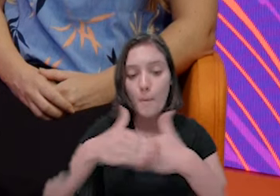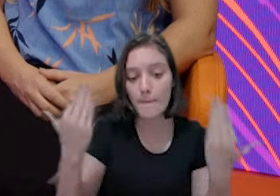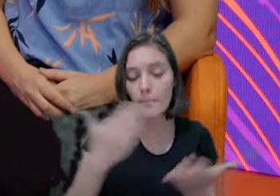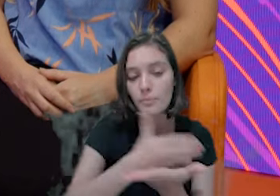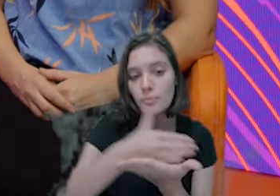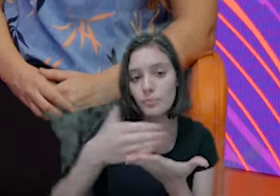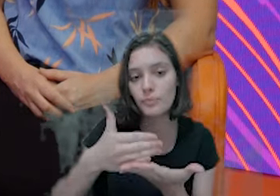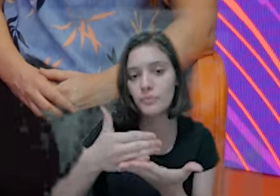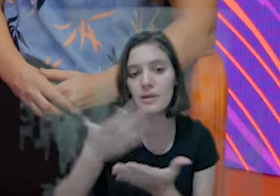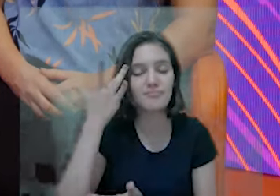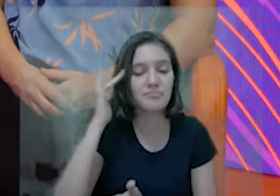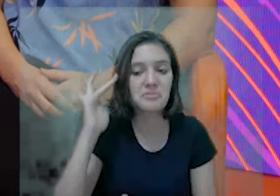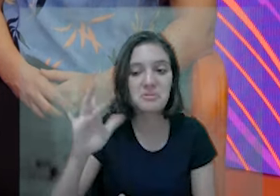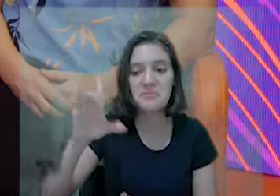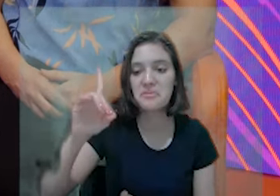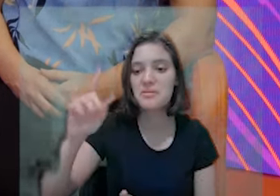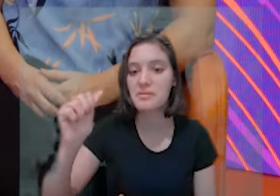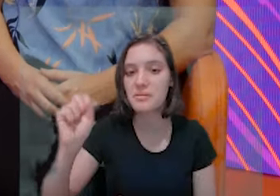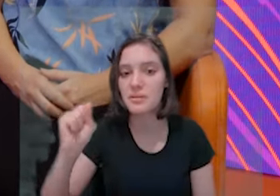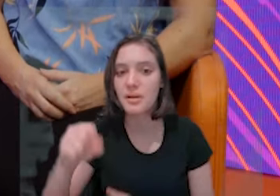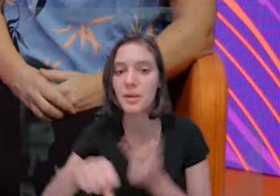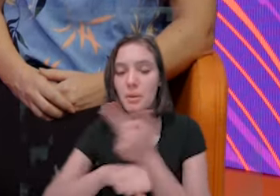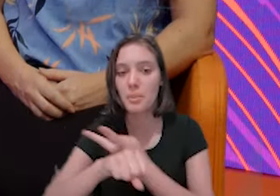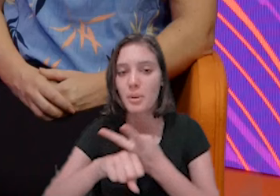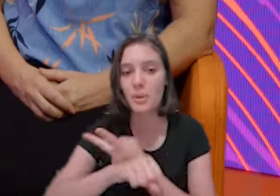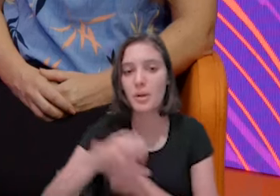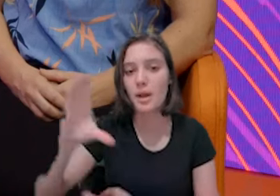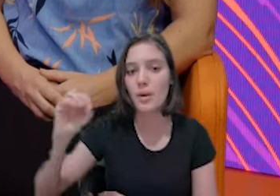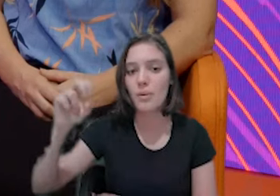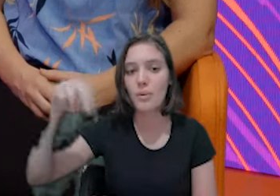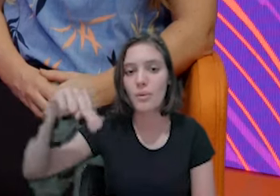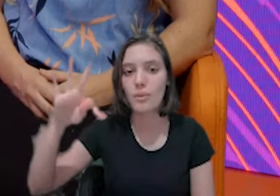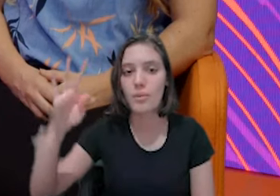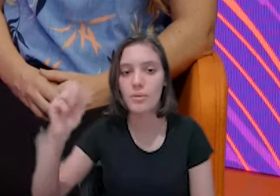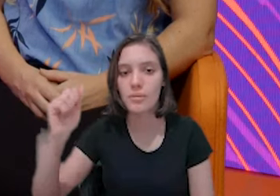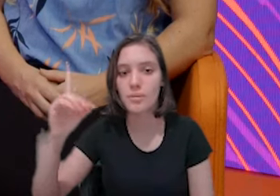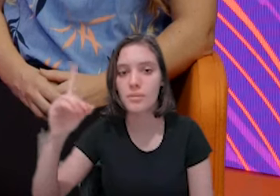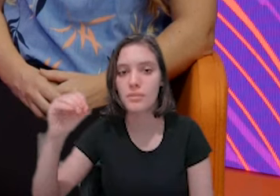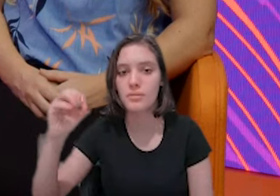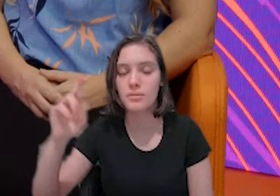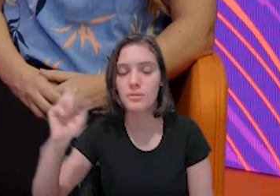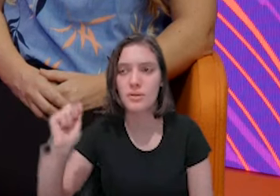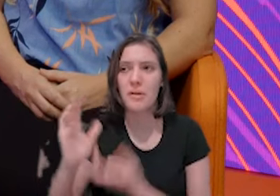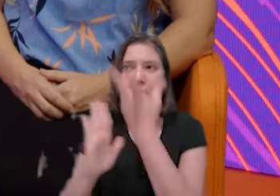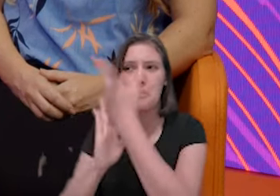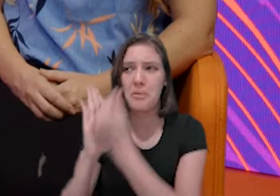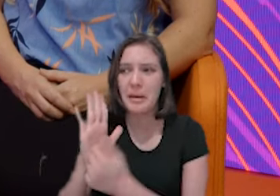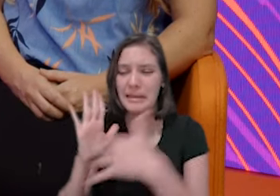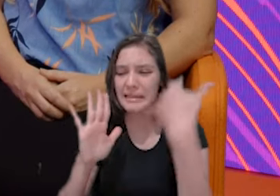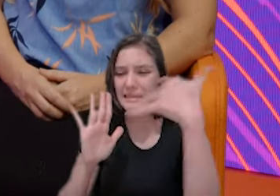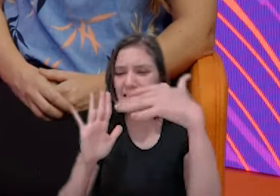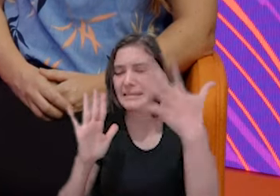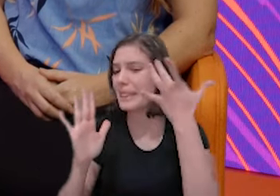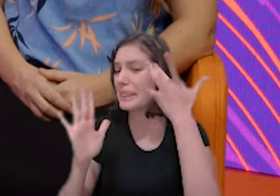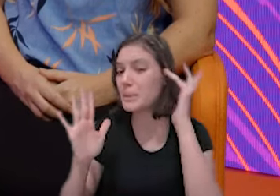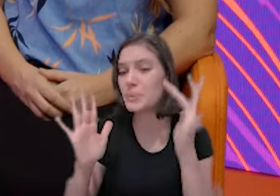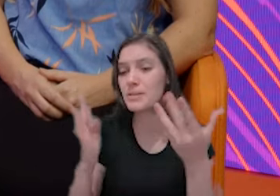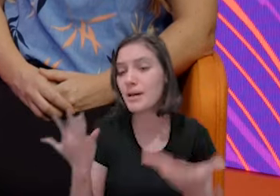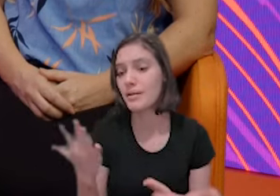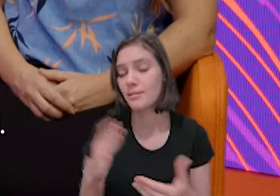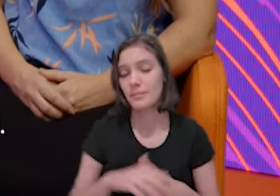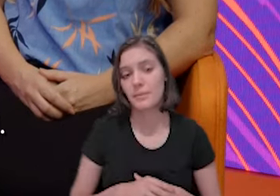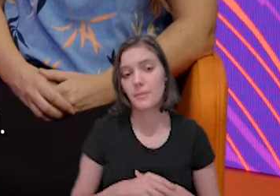vai cobrar muito e não tem o conhecimento. Então, a gente fala, conversa, explica. Tiramos todo o tempo para conseguir